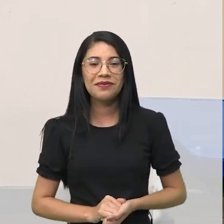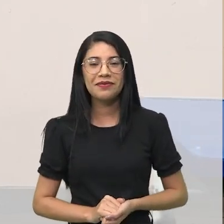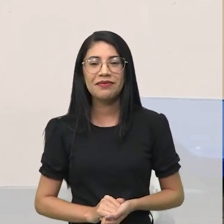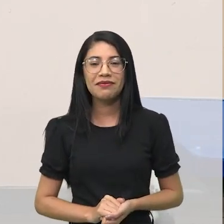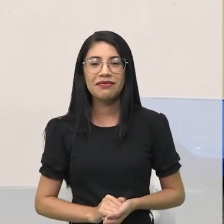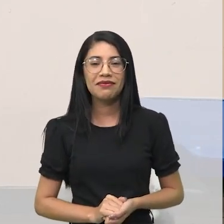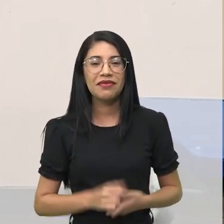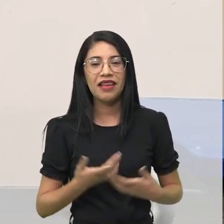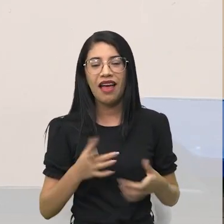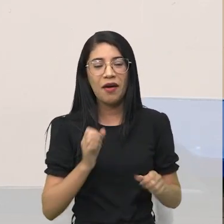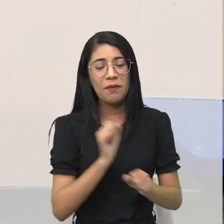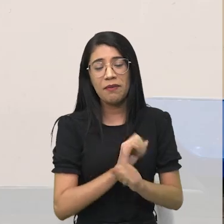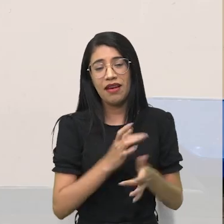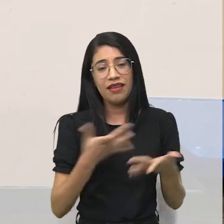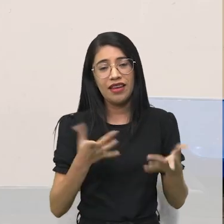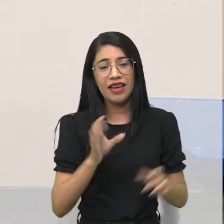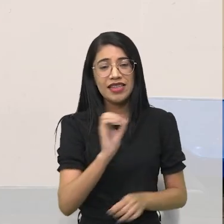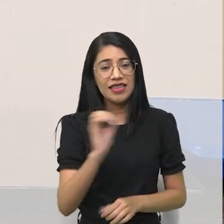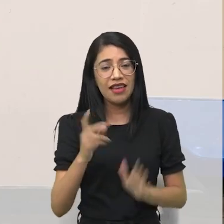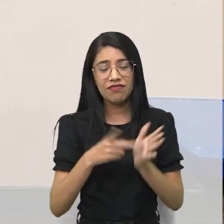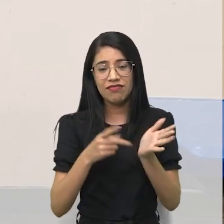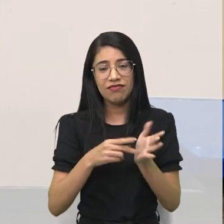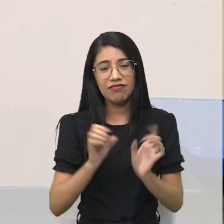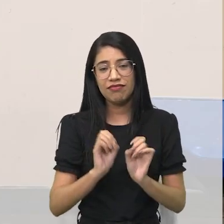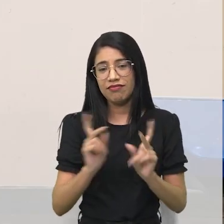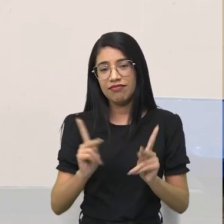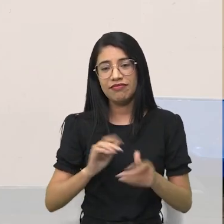Então, pra mim, a para aqui e dá zero logo pra todo mundo.